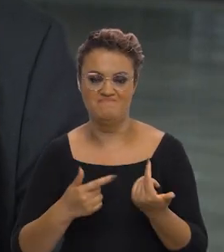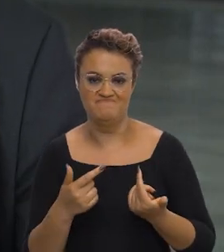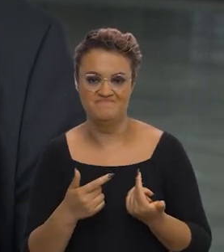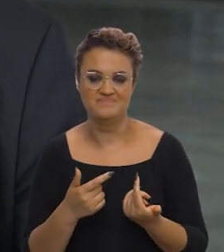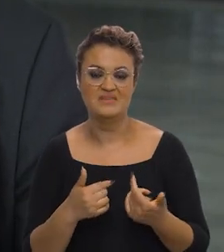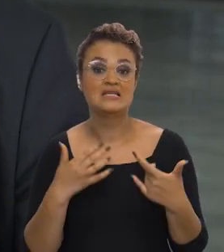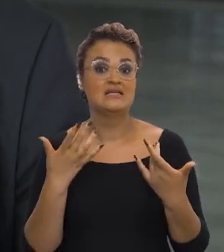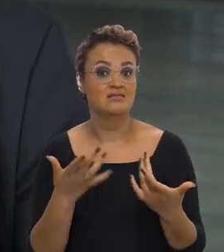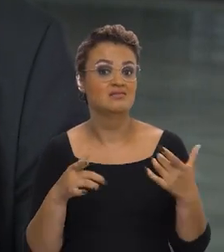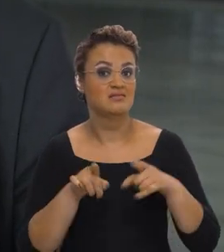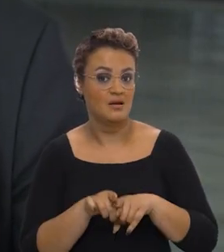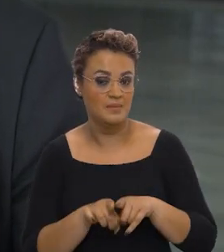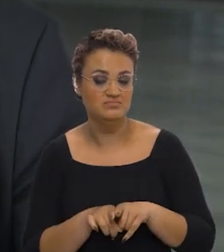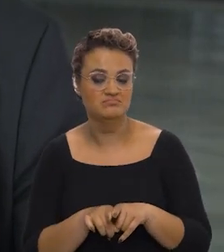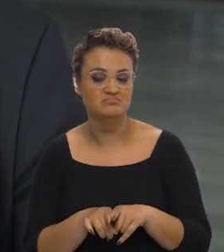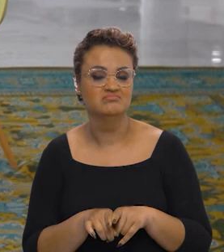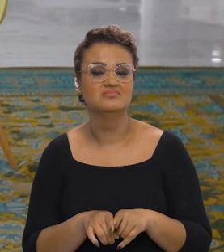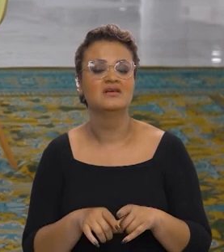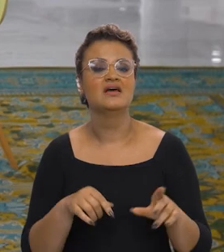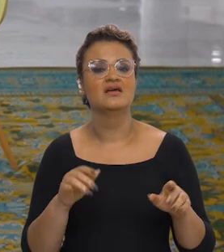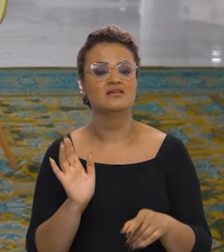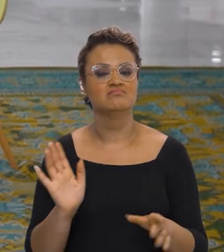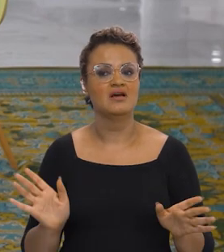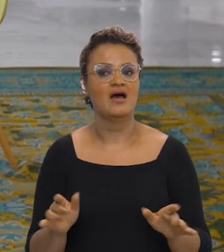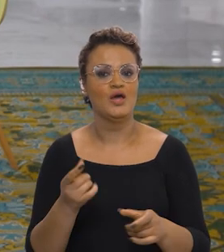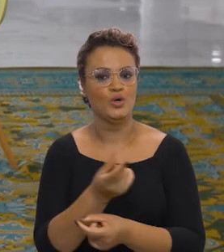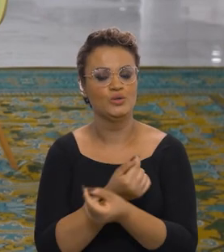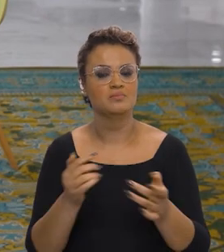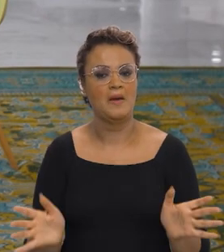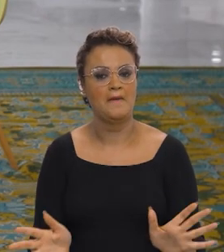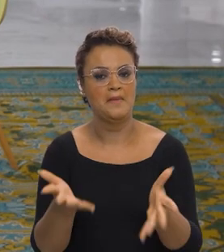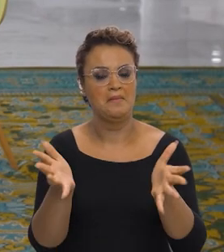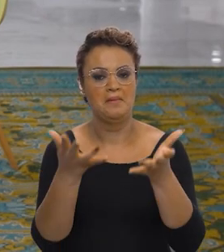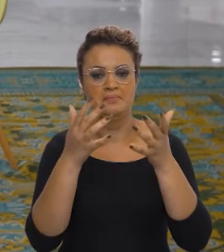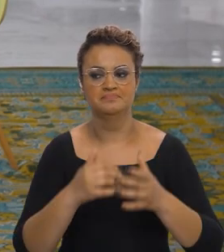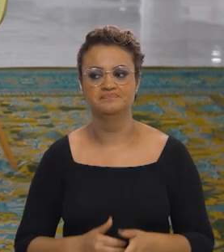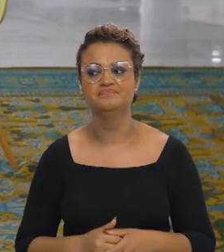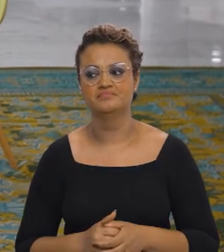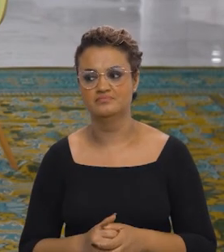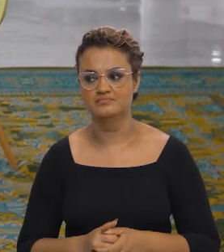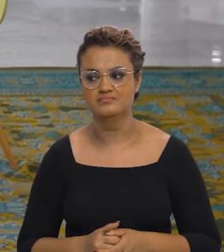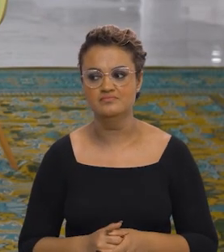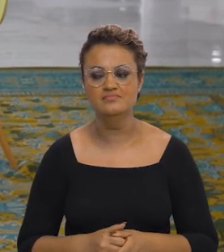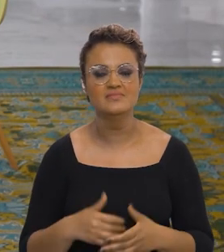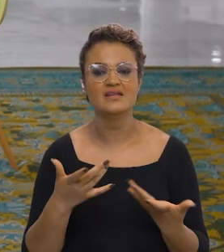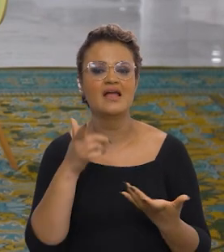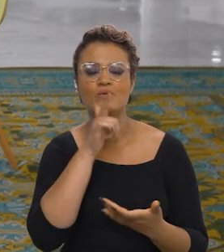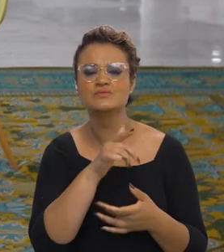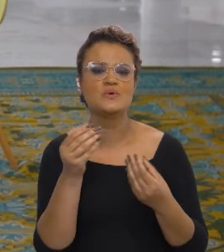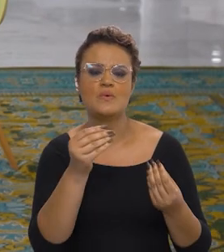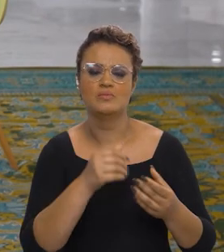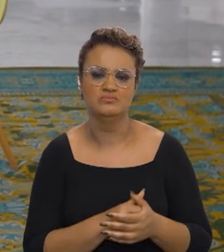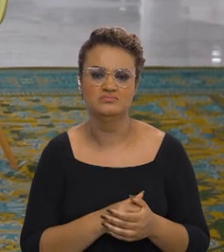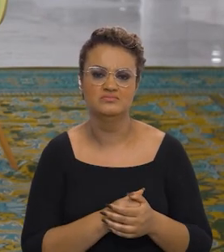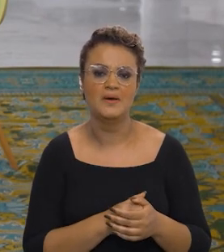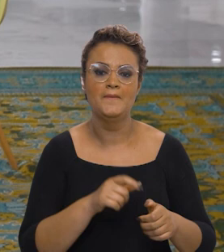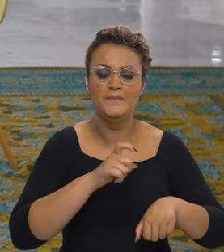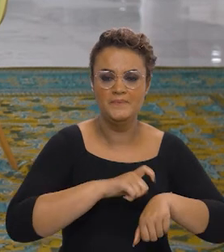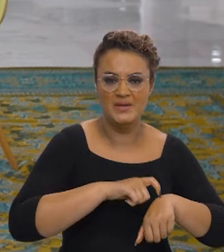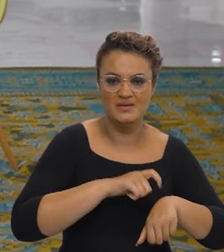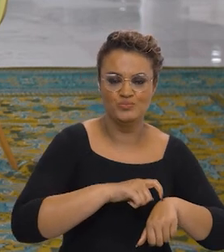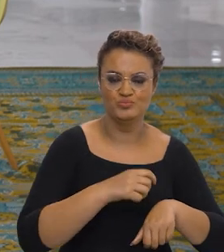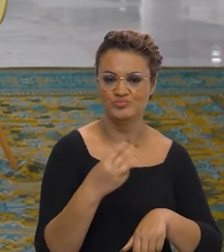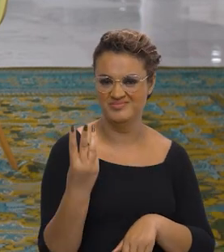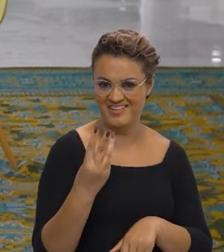né? E também volte a economia a ter um crescimento significativo. E aí, como foi? Começou o